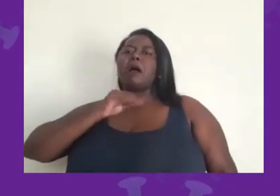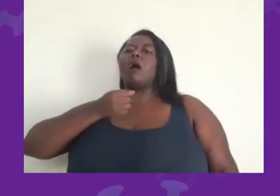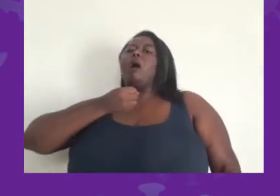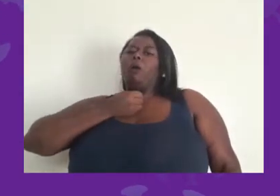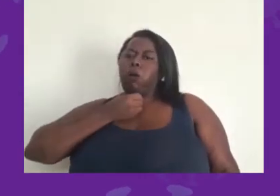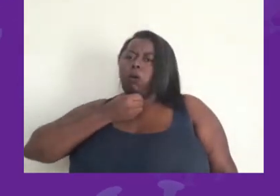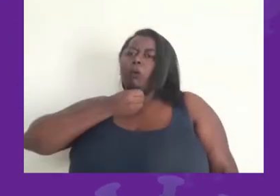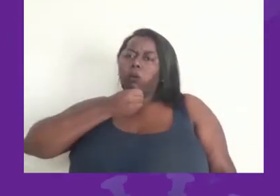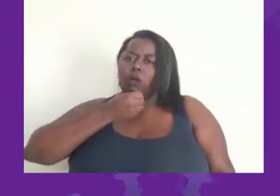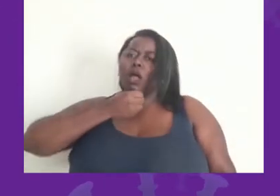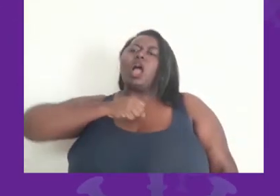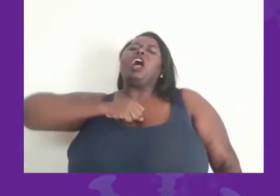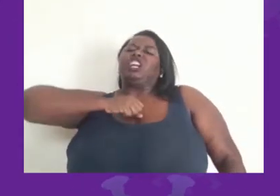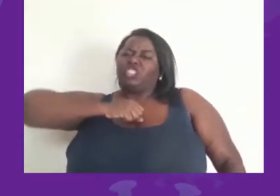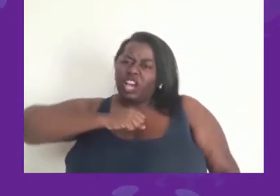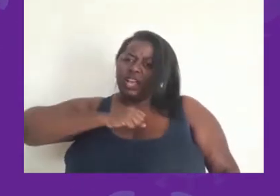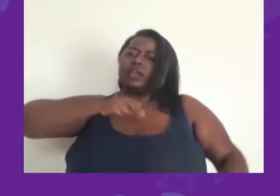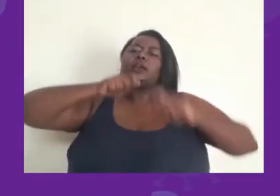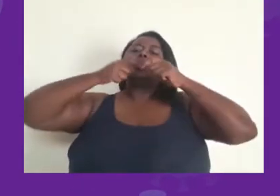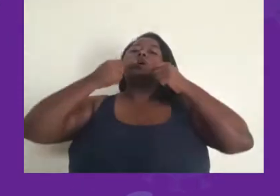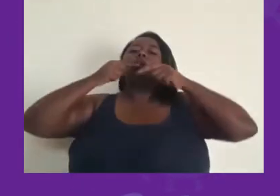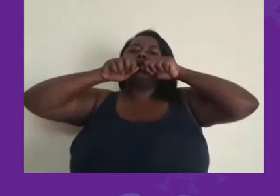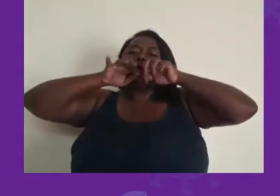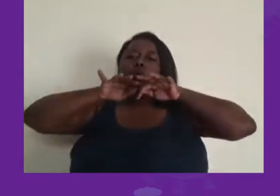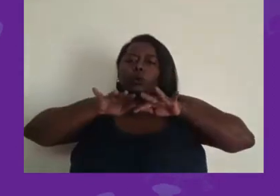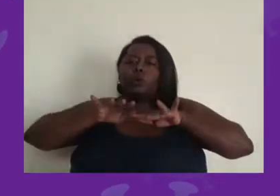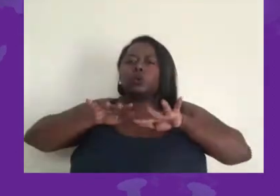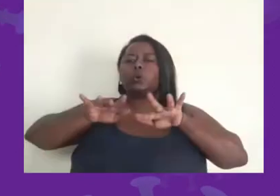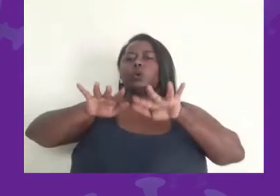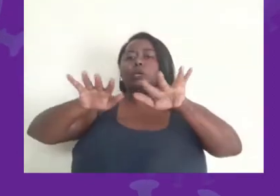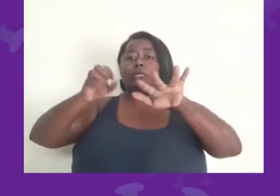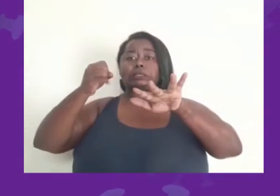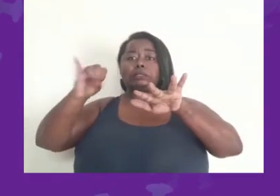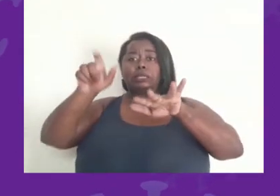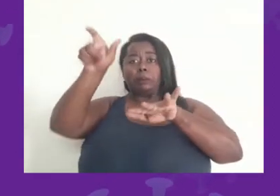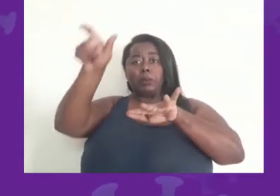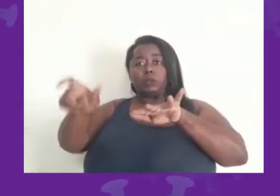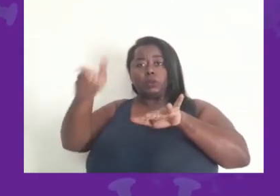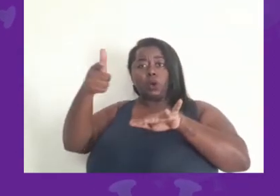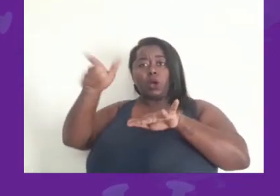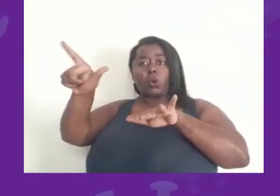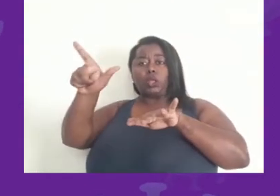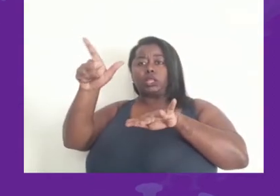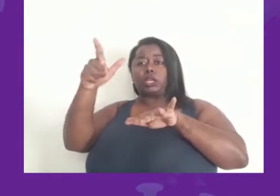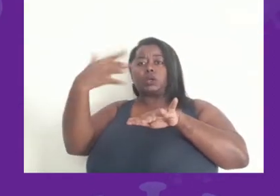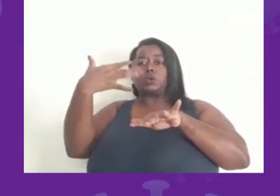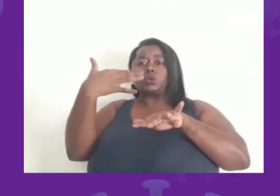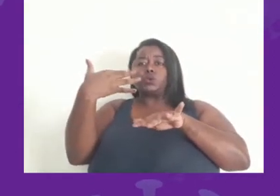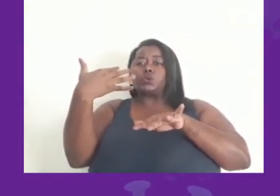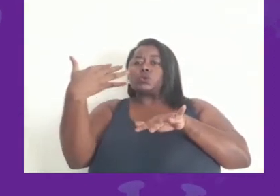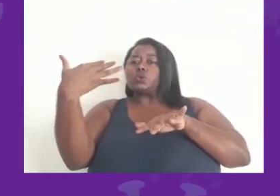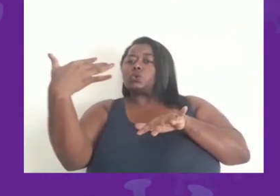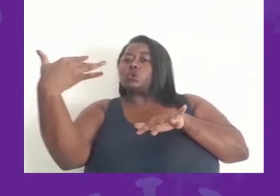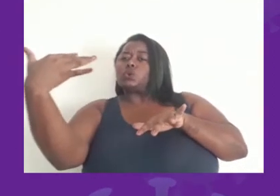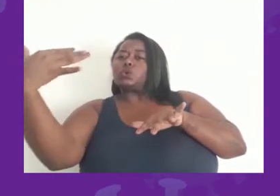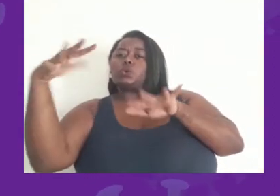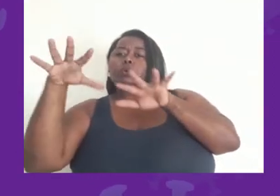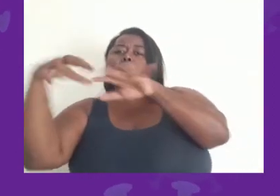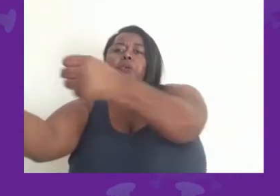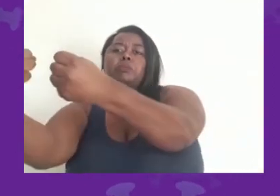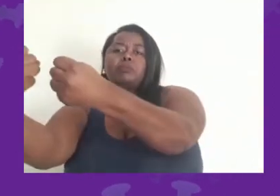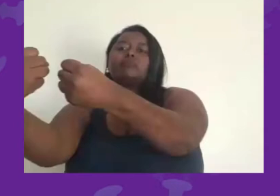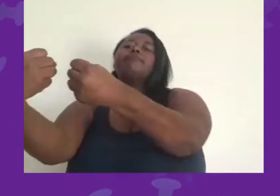o vapor da saliva que sai na hora que a gente respira, se isso alcançar o rosto de outra pessoa, isso pode